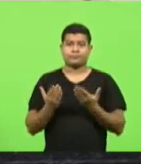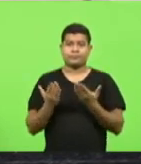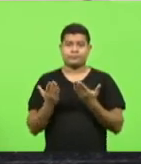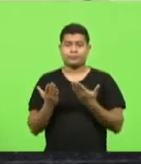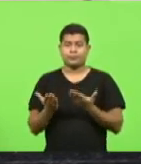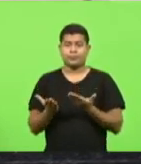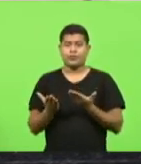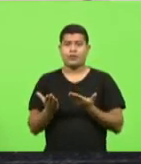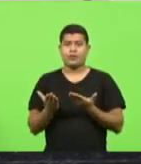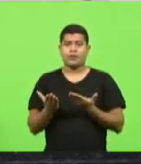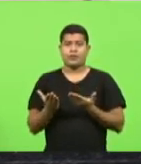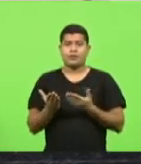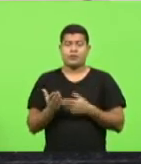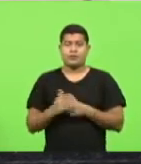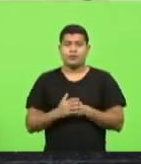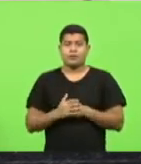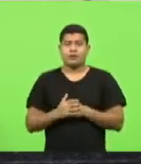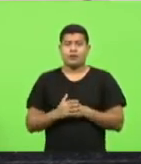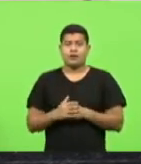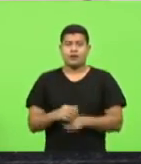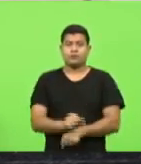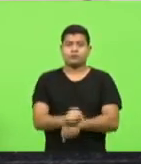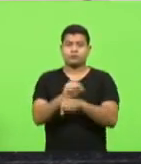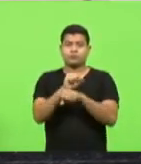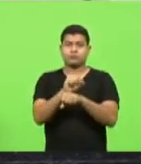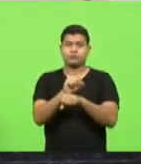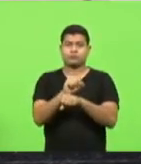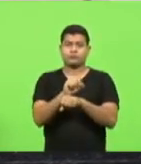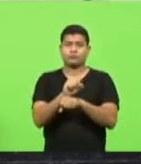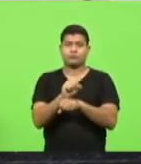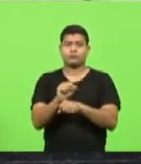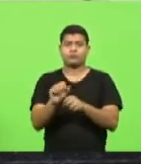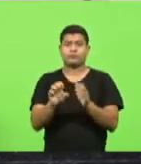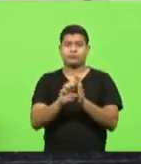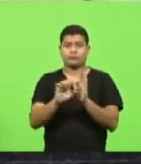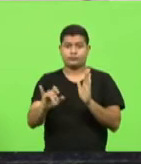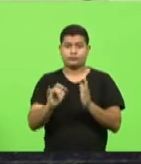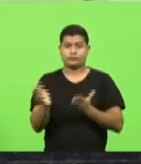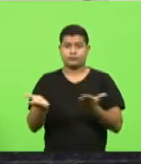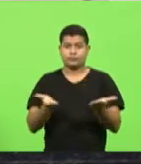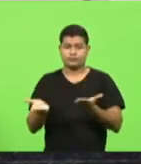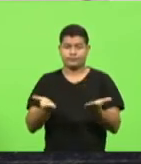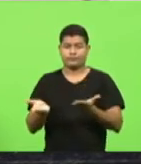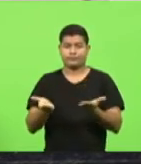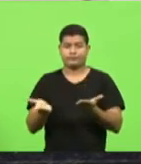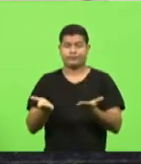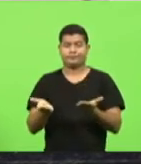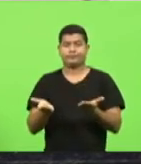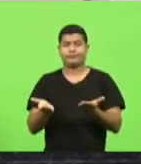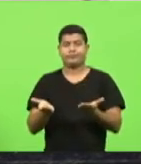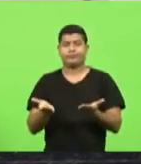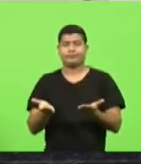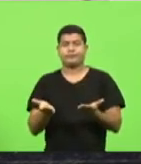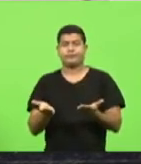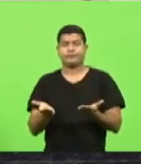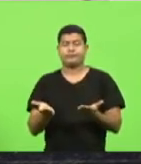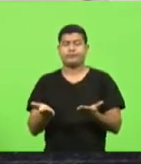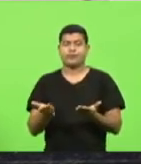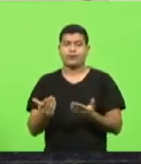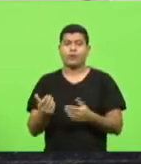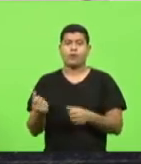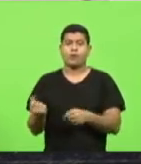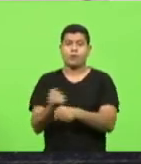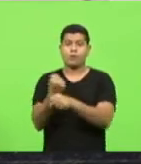levam a suspensão dos editais de licitação que tinham como objeto obras da